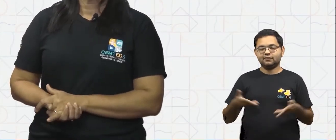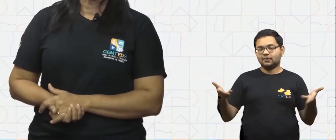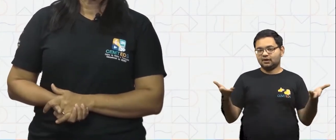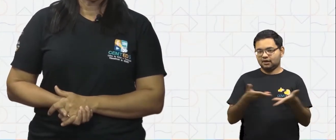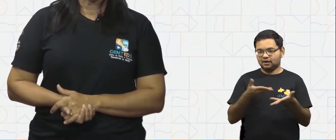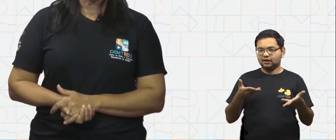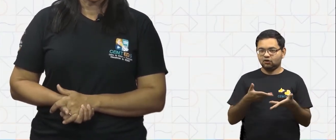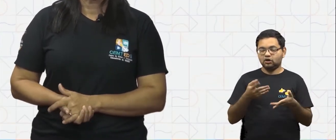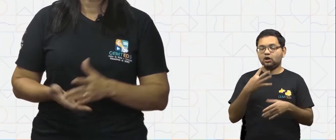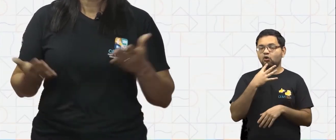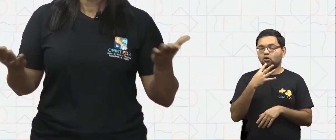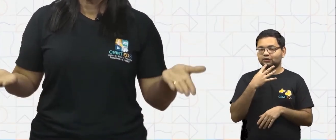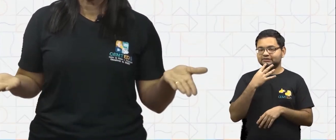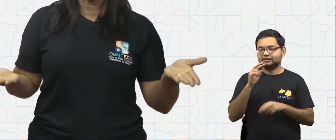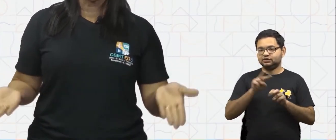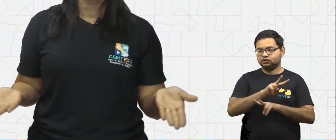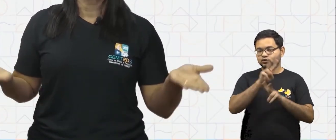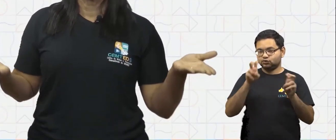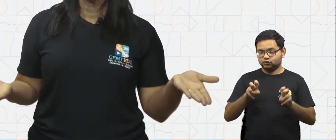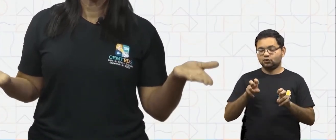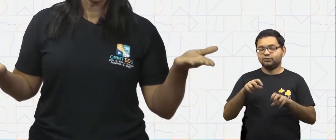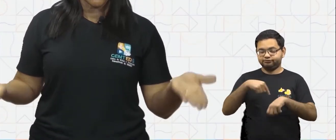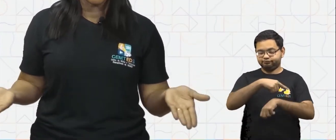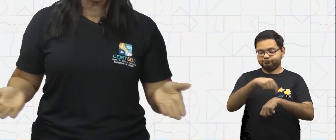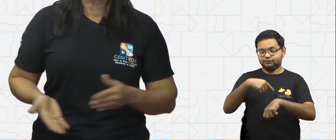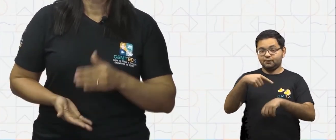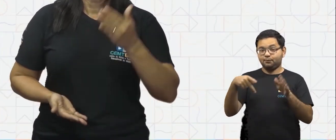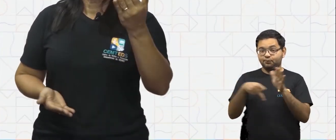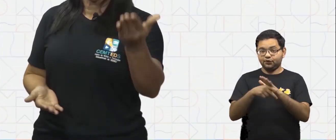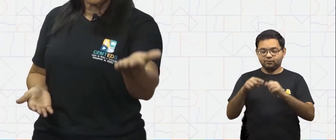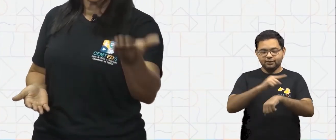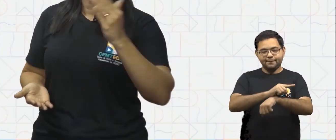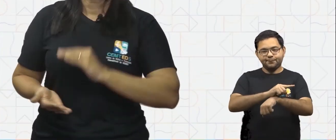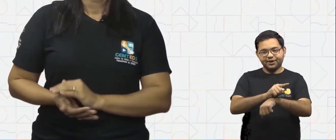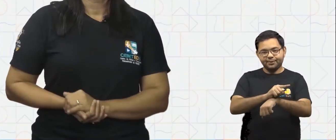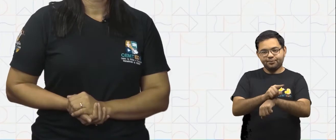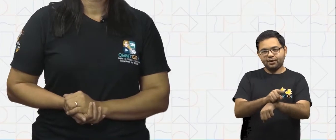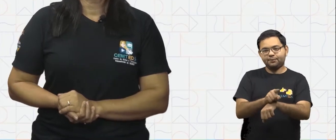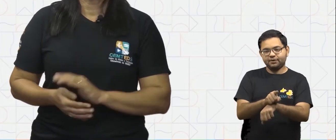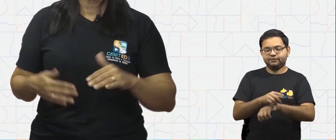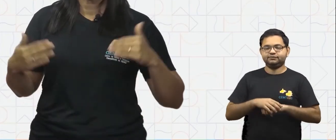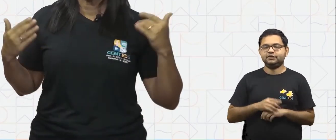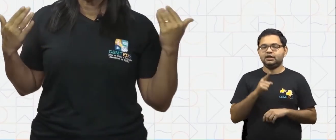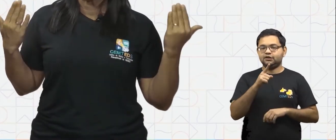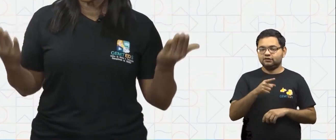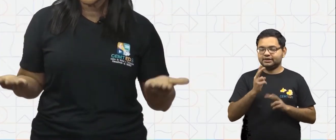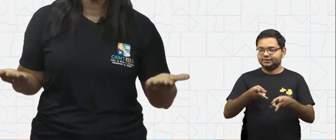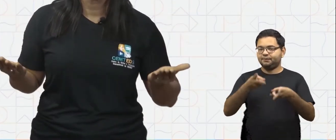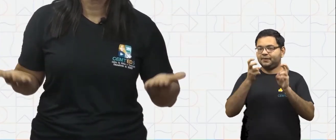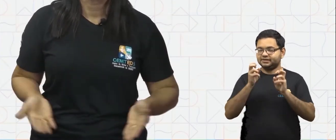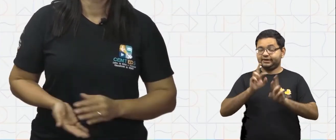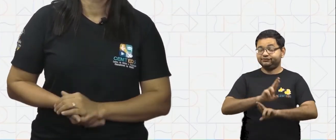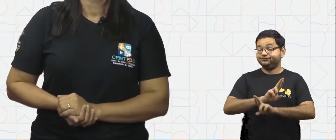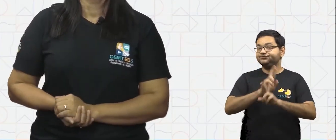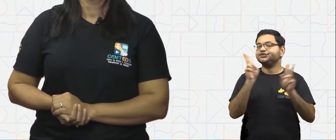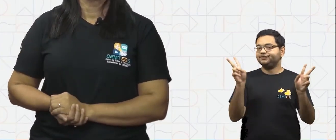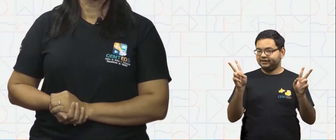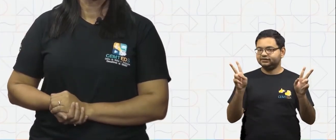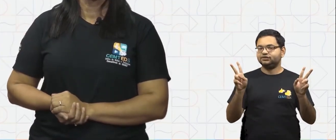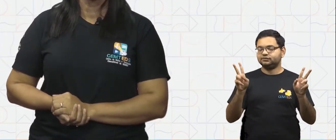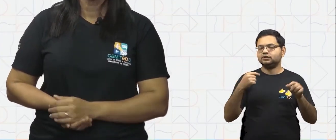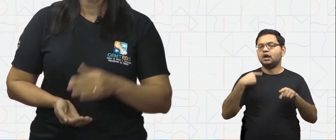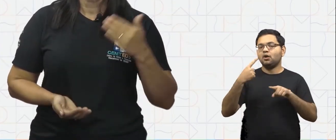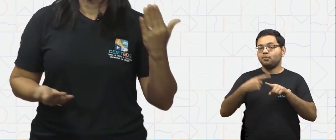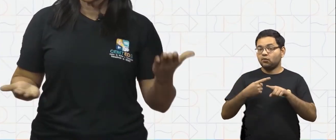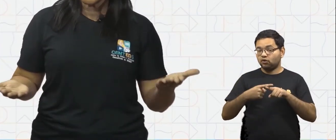vamos conhecer as horas no relógio analógico. E você vai perceber que ele é diferente, porque